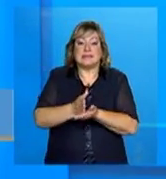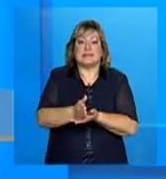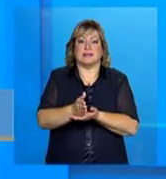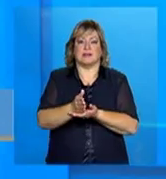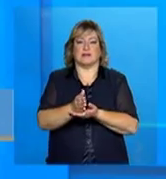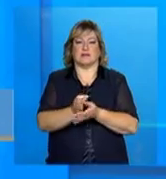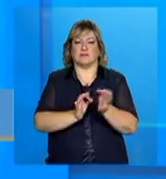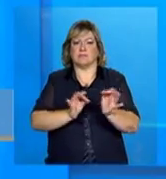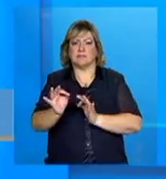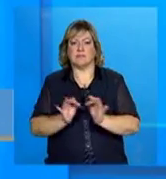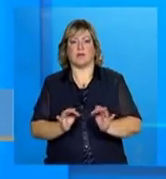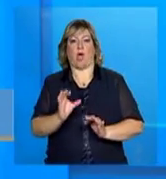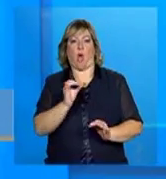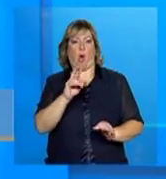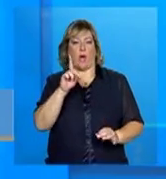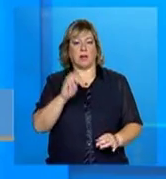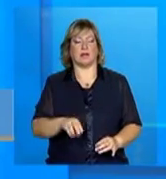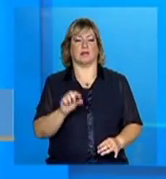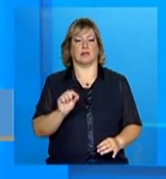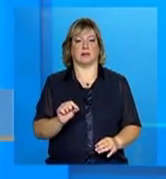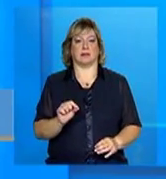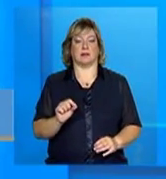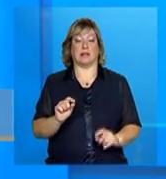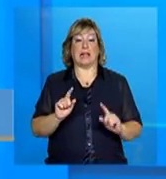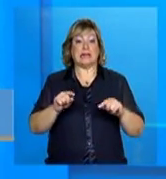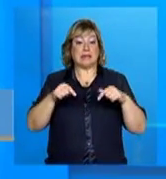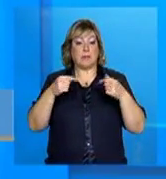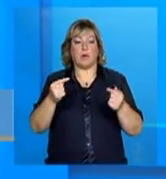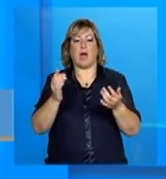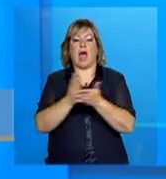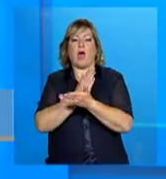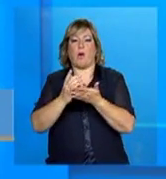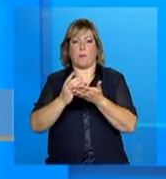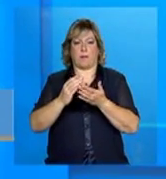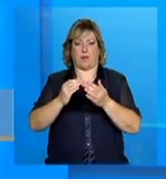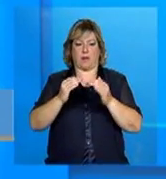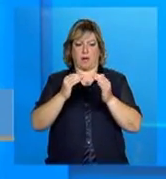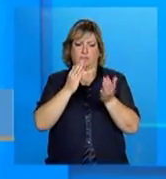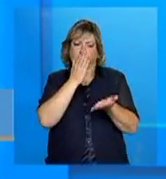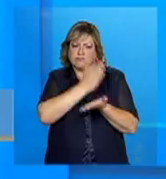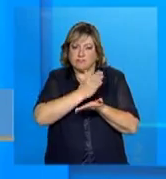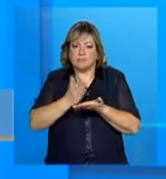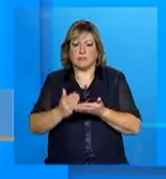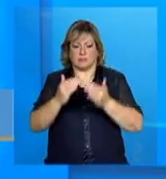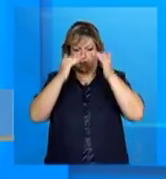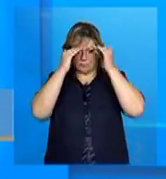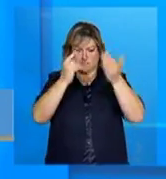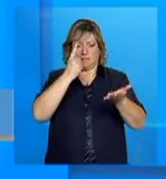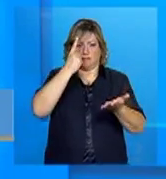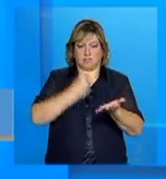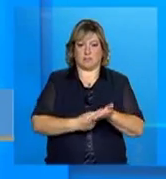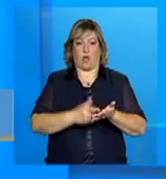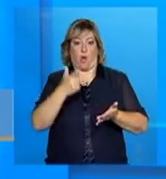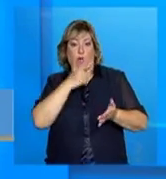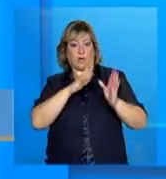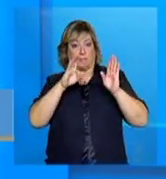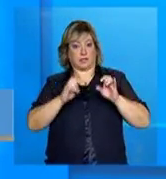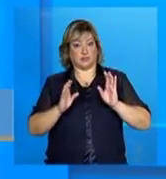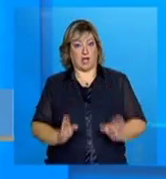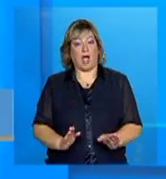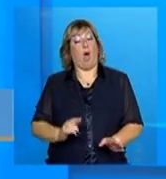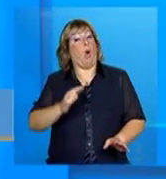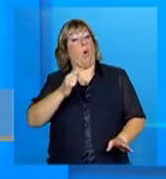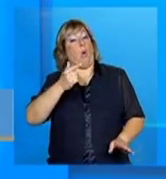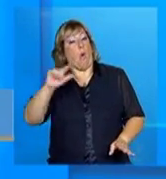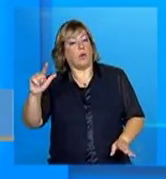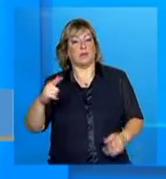depois que algumas ordens foram sendo cumpridas, algumas metas estabelecidas, elas foram chegando ao seu ápice, outras